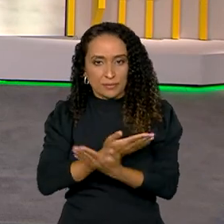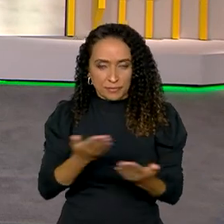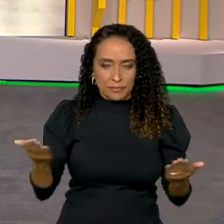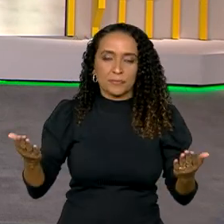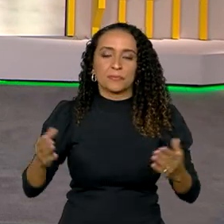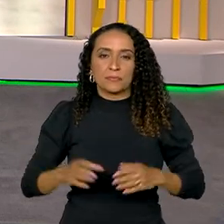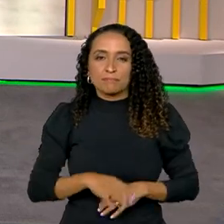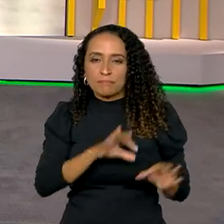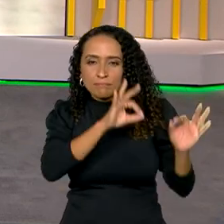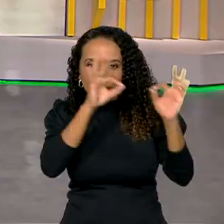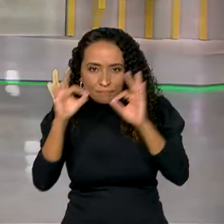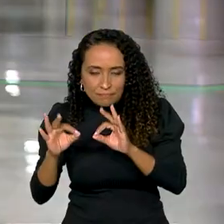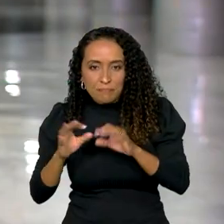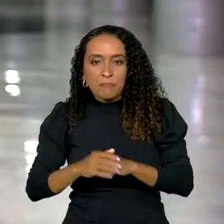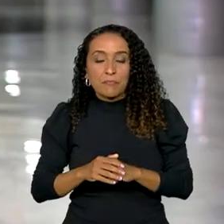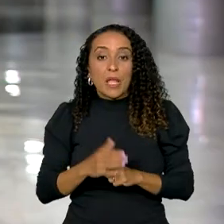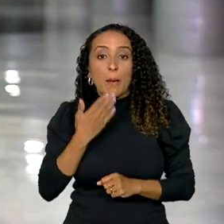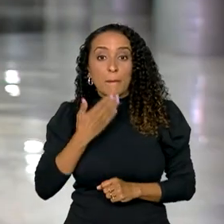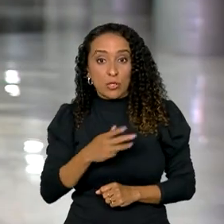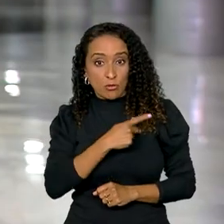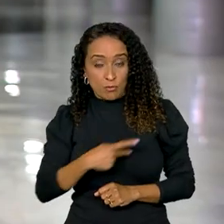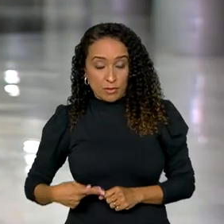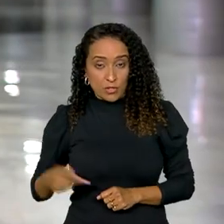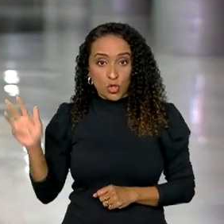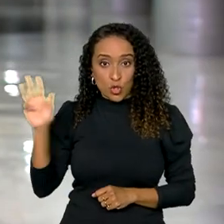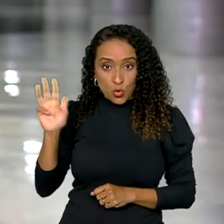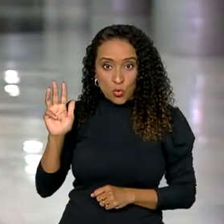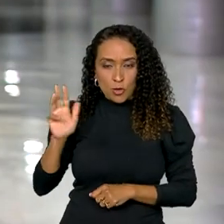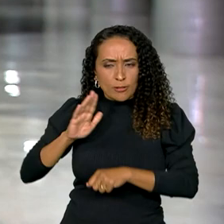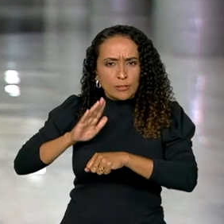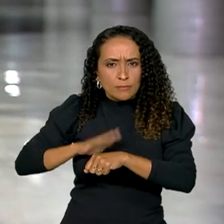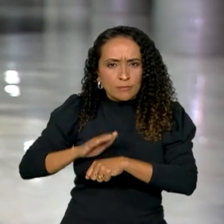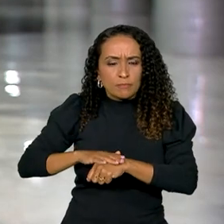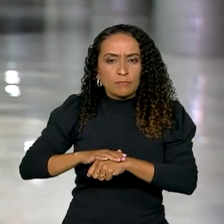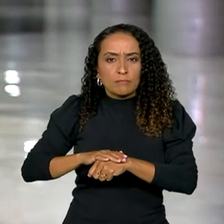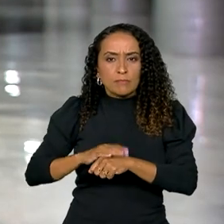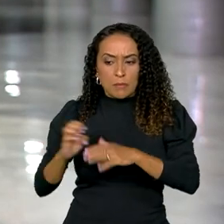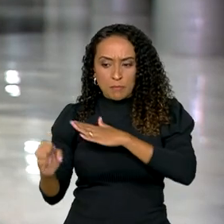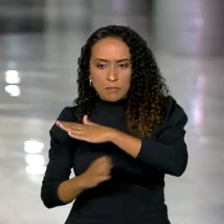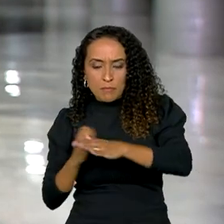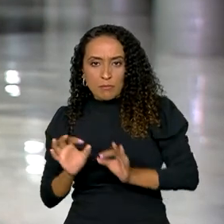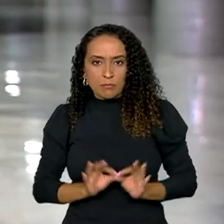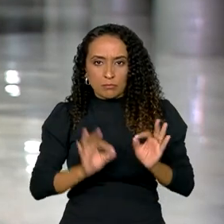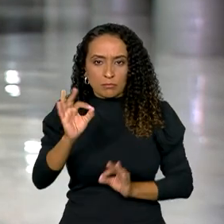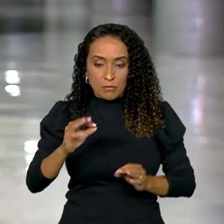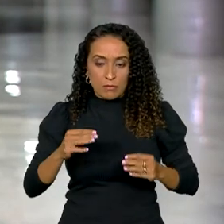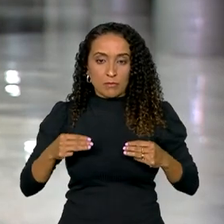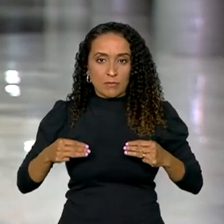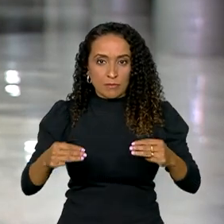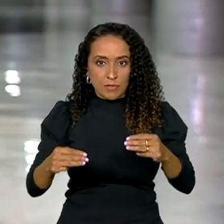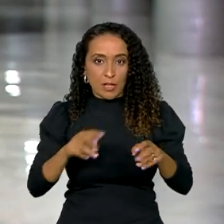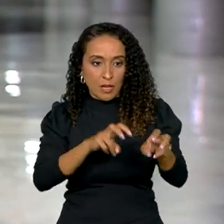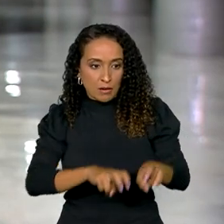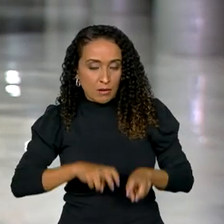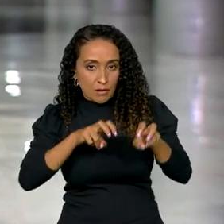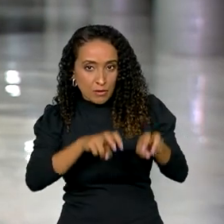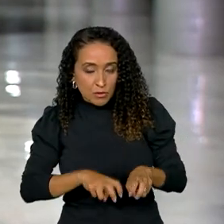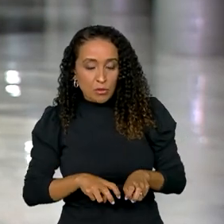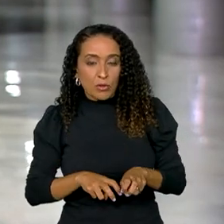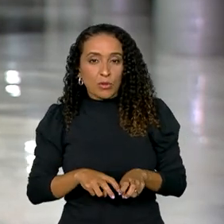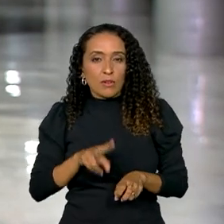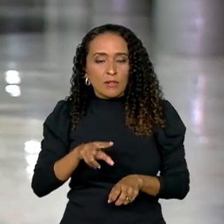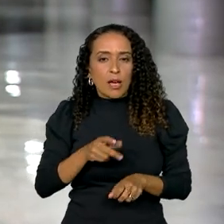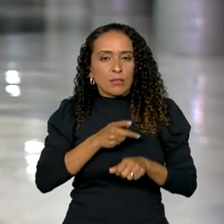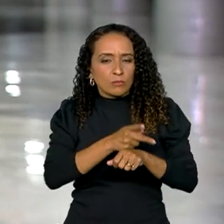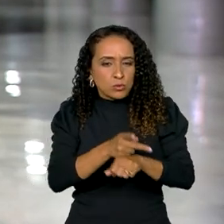você que nos assiste. A pedido do presidente Lula, uma missão empresarial coordenada pelo Ministério da Agricultura e Pecuária vai